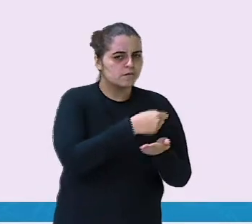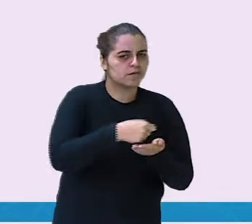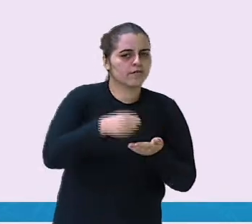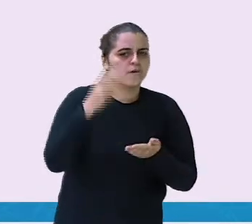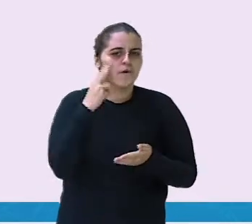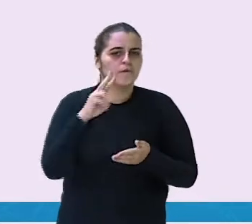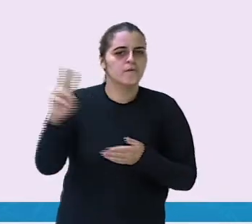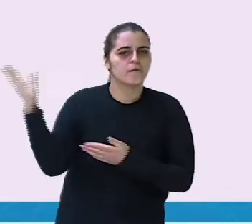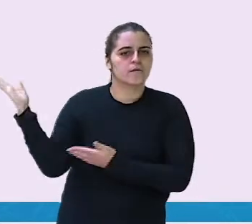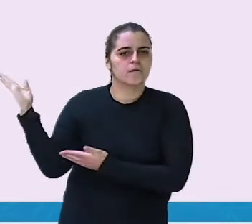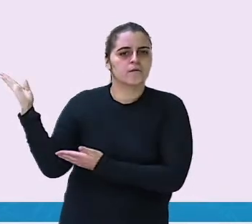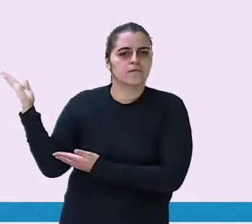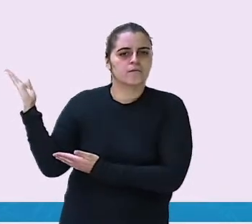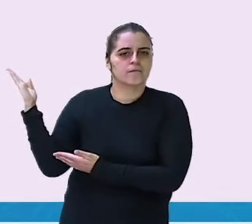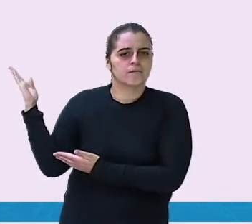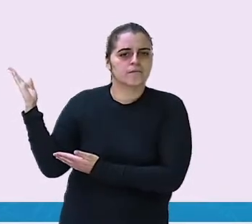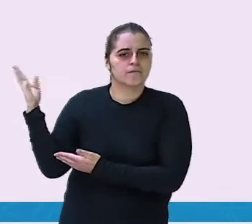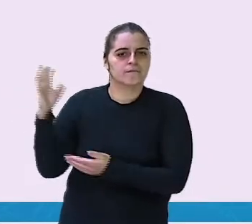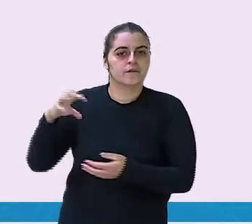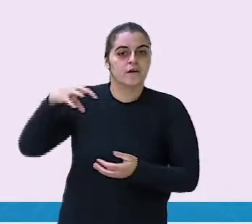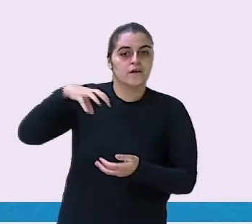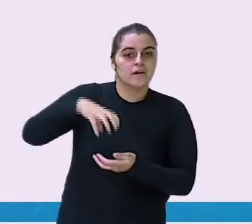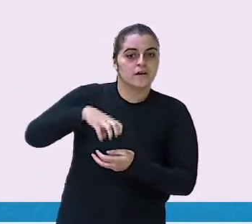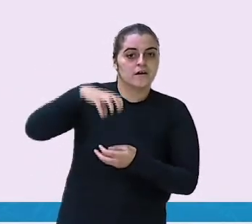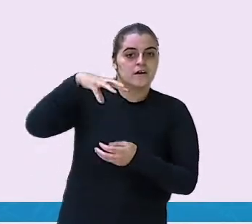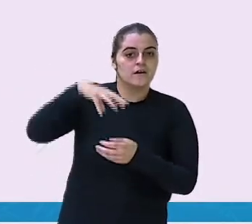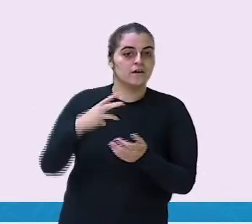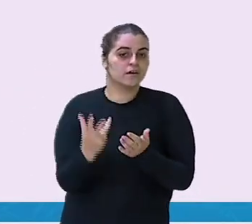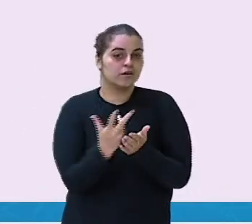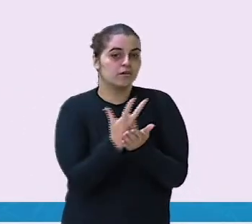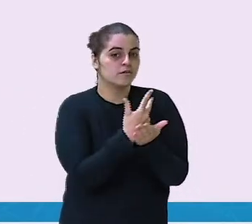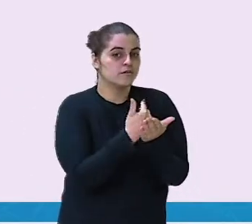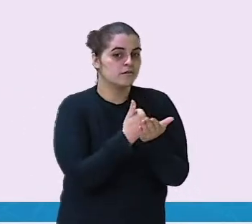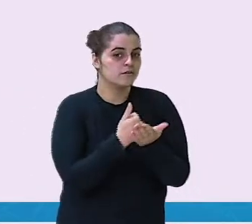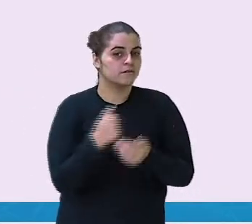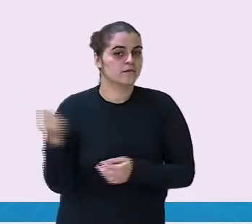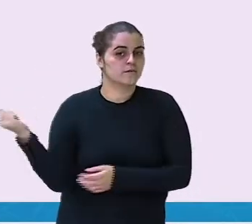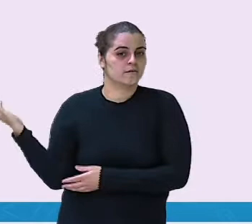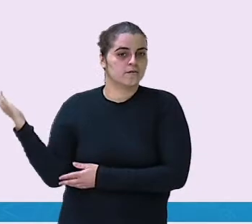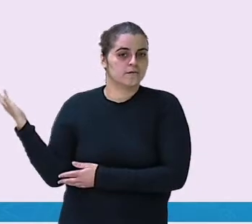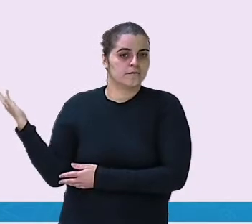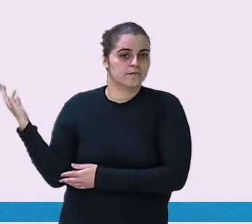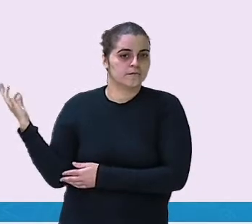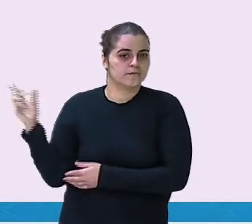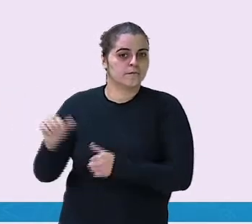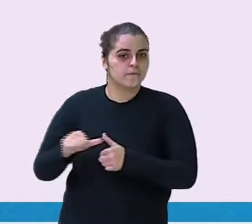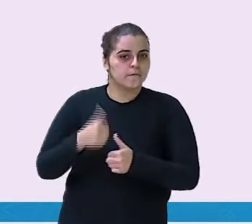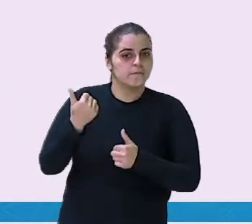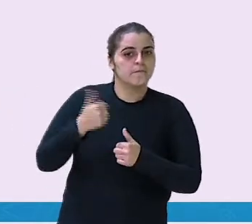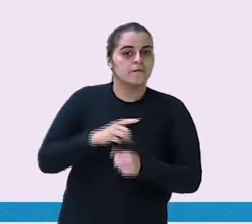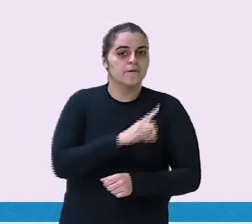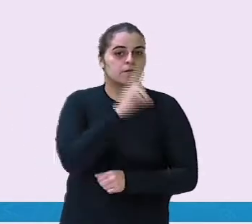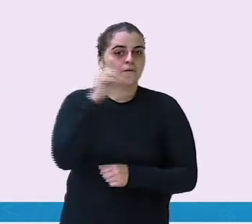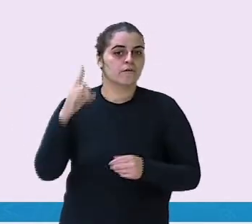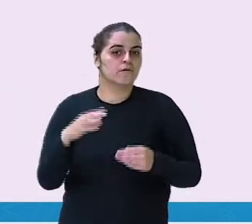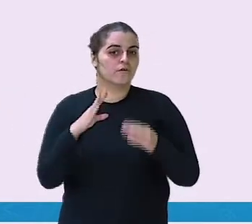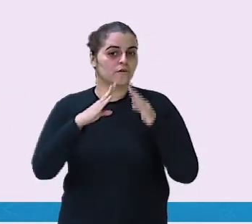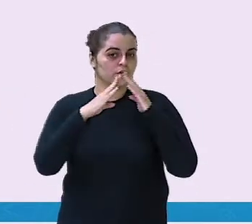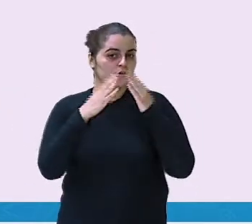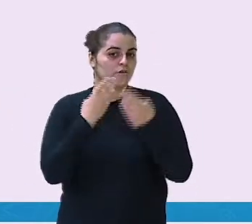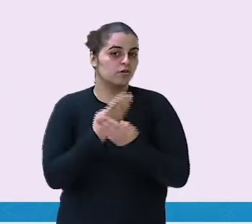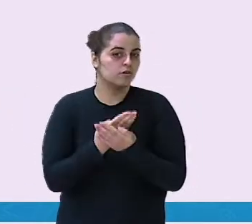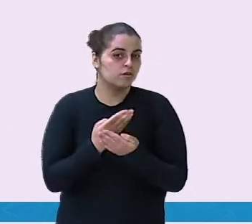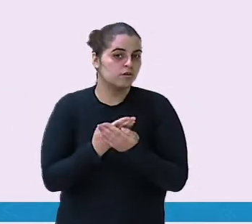no início tinha meu boletim. Aranha fez para mim um desenho. Primeiro dia de aula. Eu,